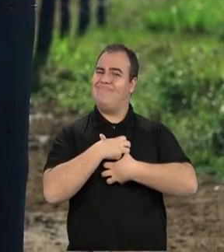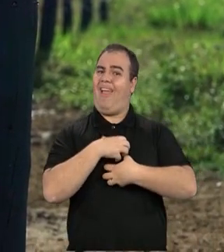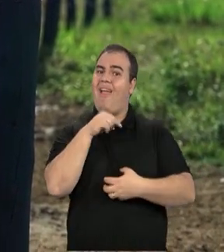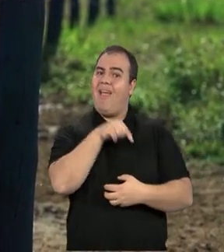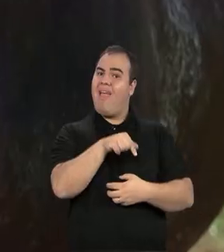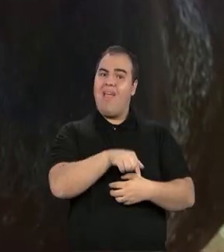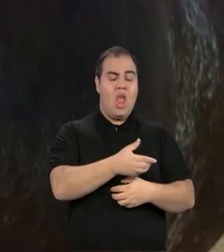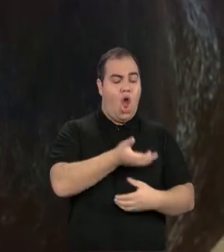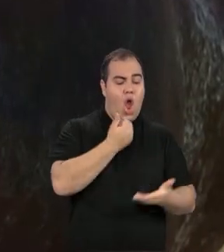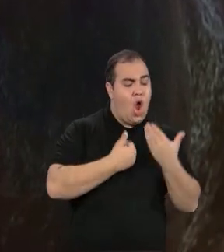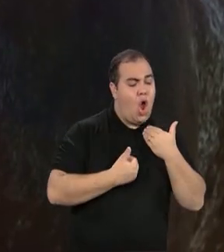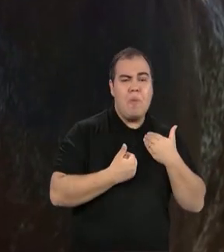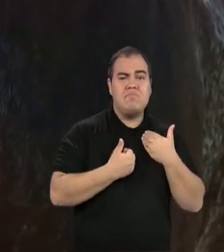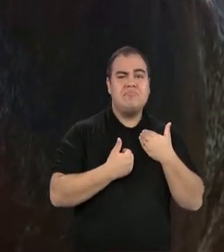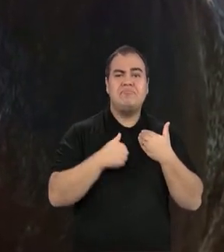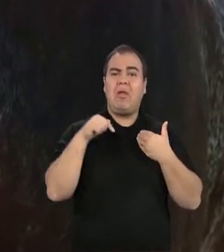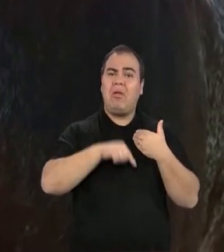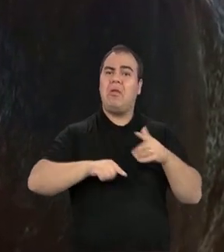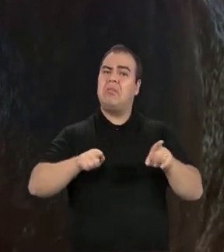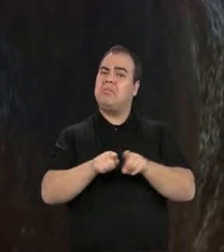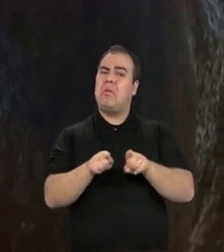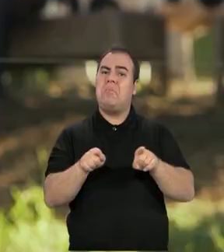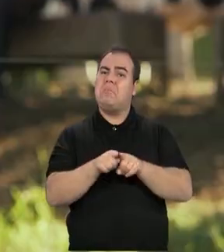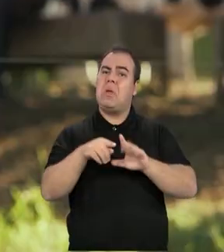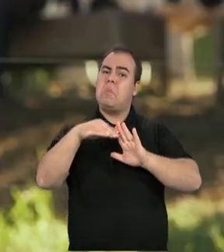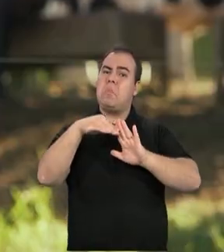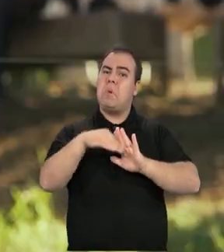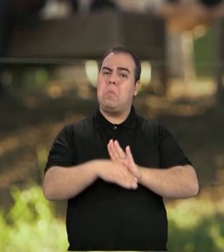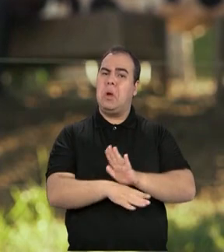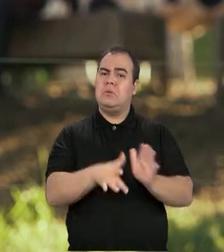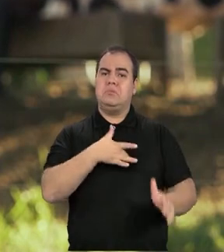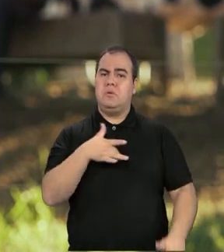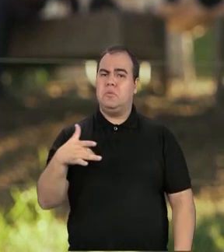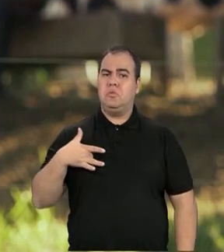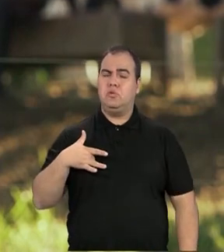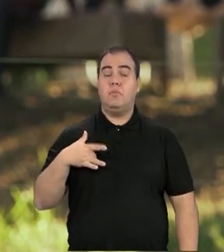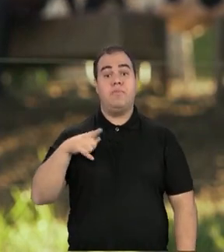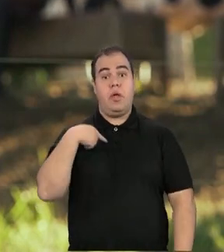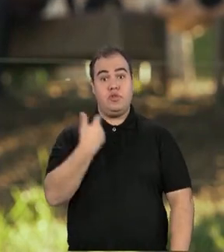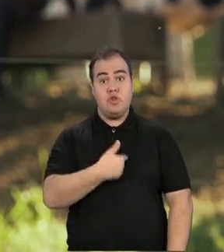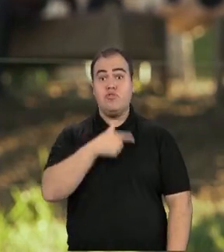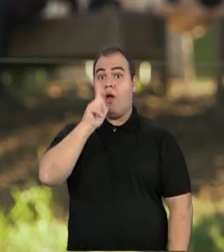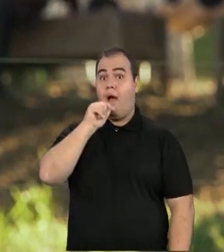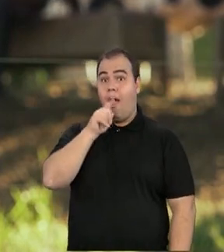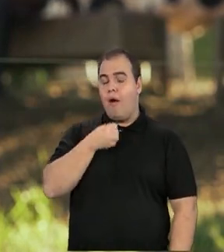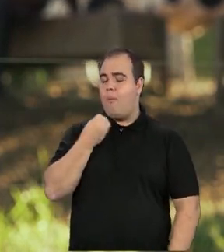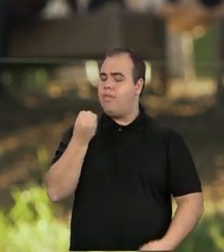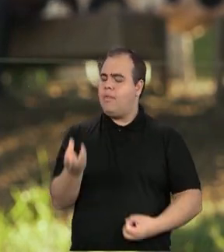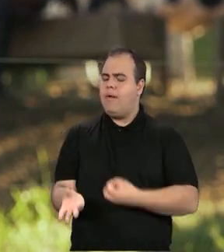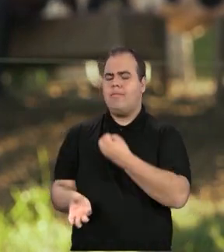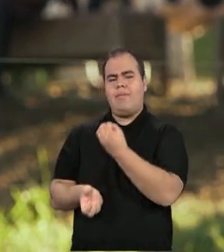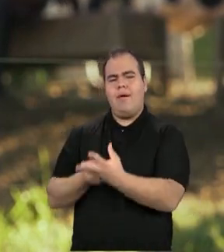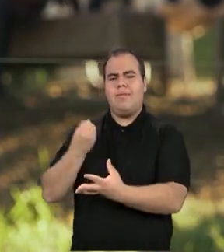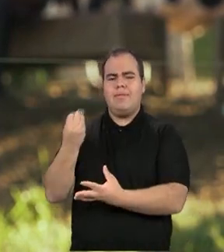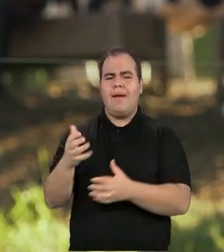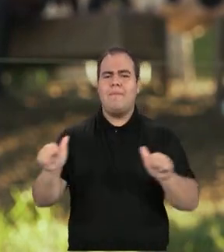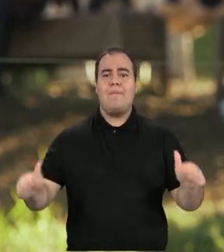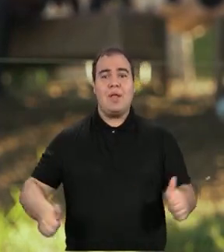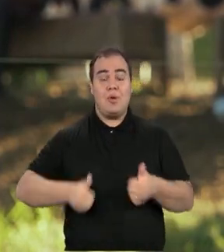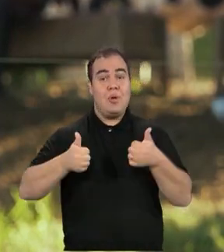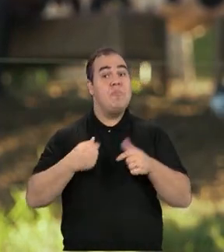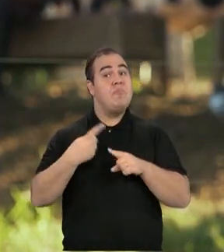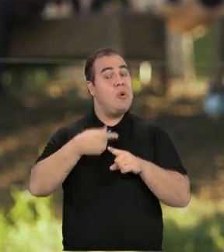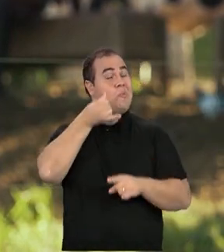consome é um animal que vai ter um desempenho inferior. Quando a gente melhora a oferta de água, e a gente está falando que os bovinos são animais